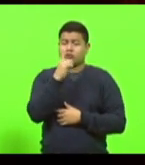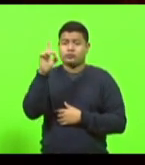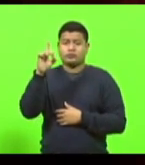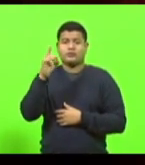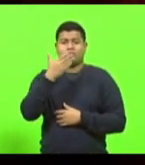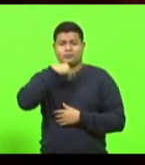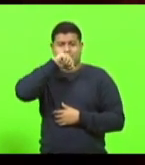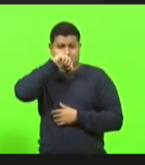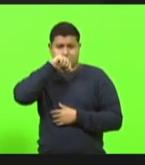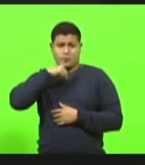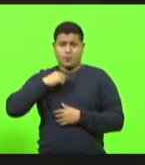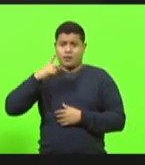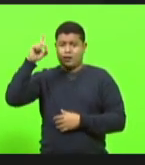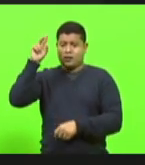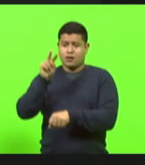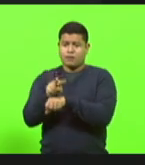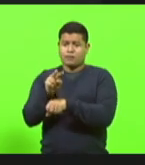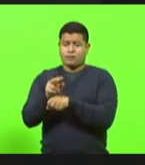Um abraço.